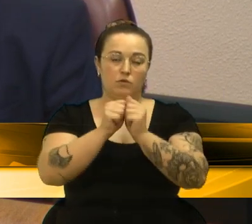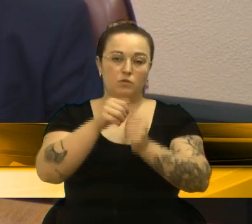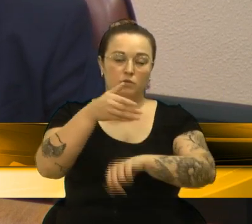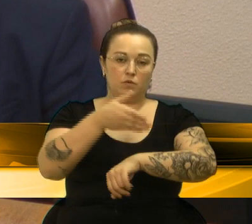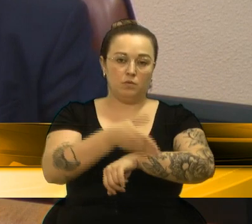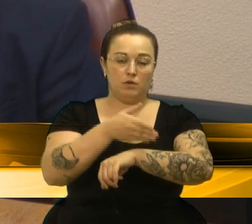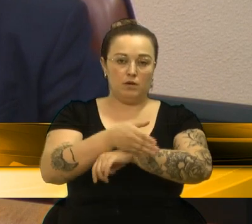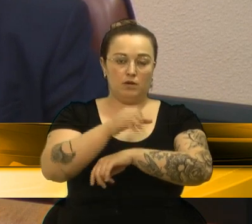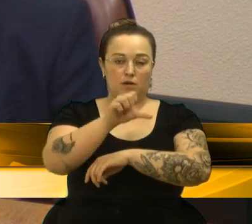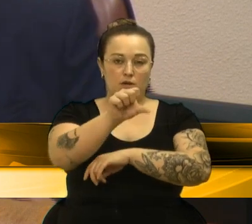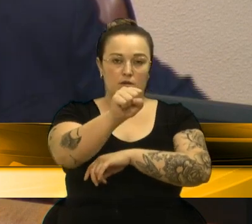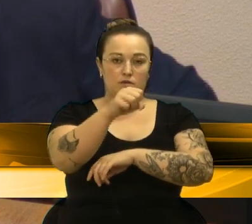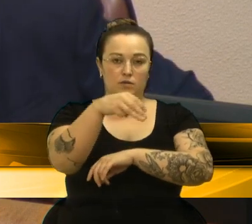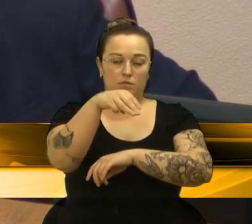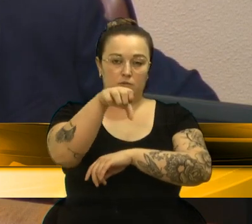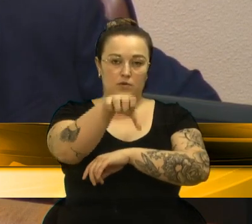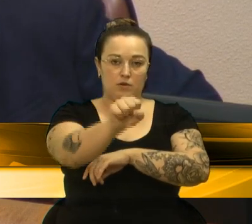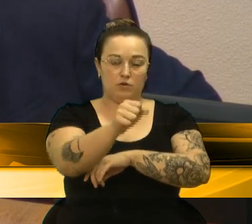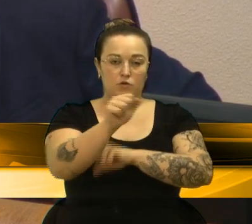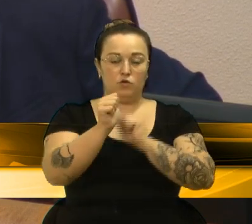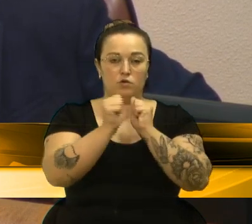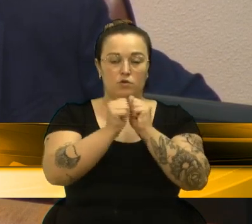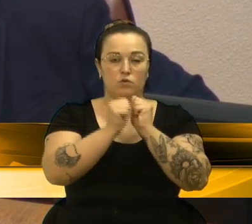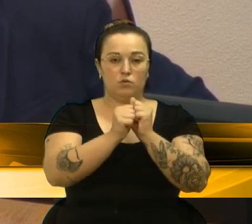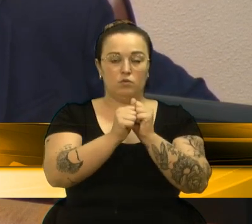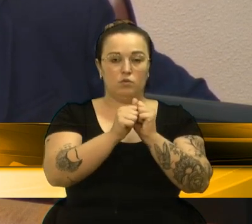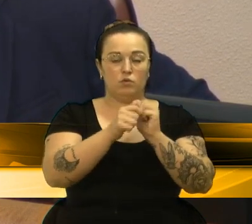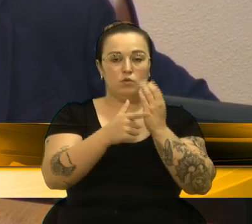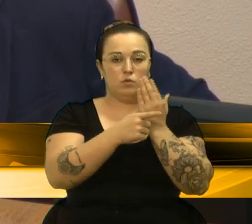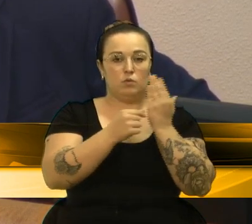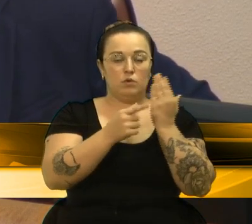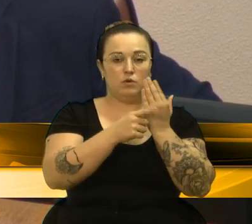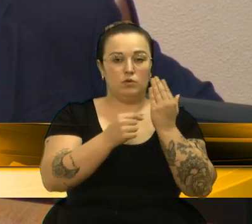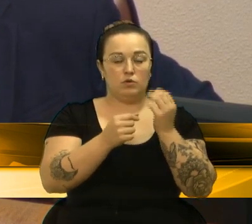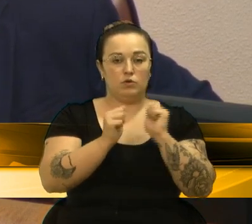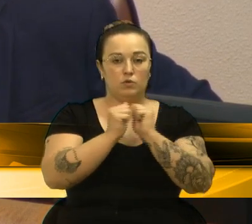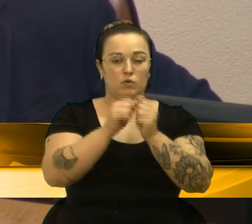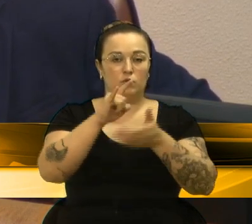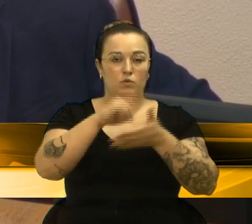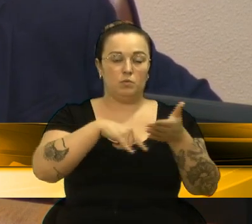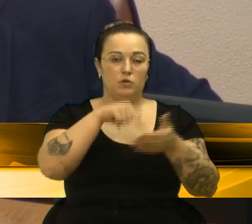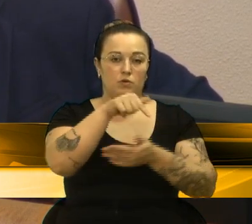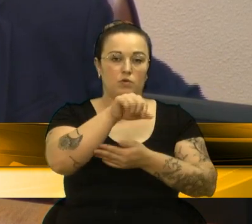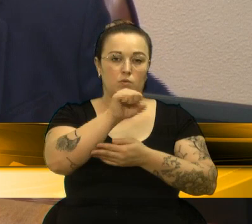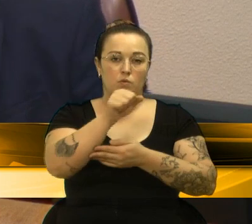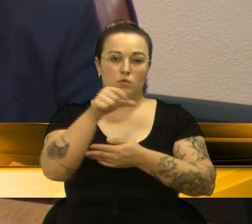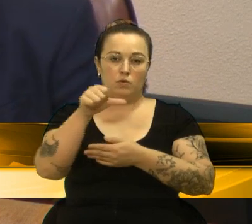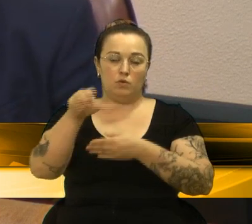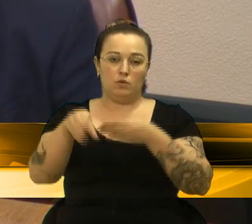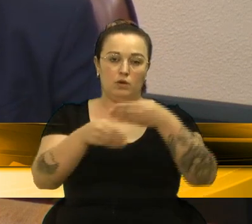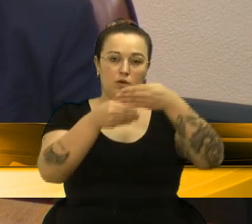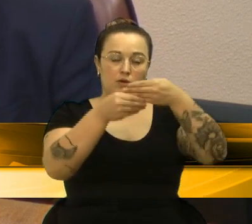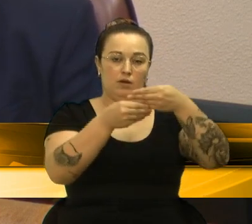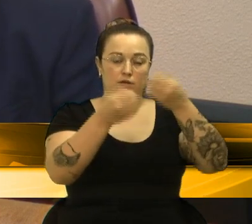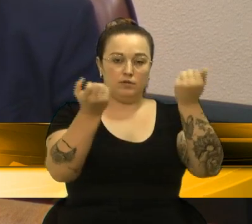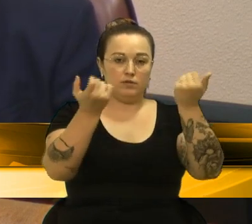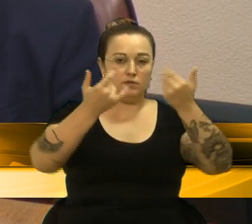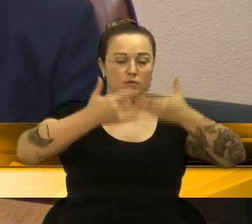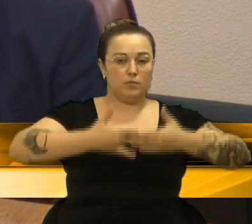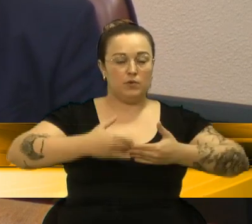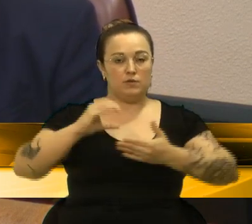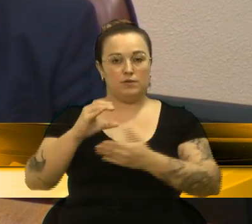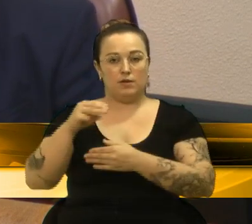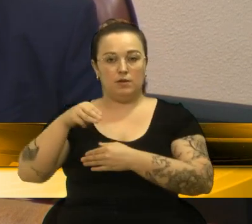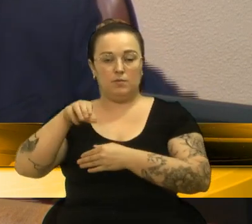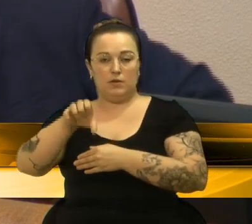exigida pelo mesmo artigo 28º. Cumpre esclarecer que os documentos 7, 8 e 9 anexos descrevem a convocação do CMS para a reunião